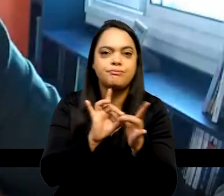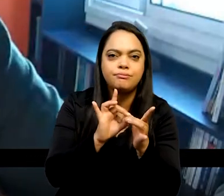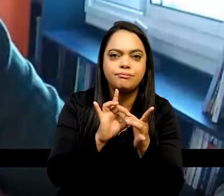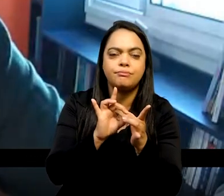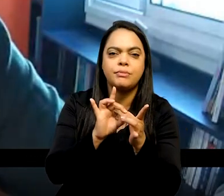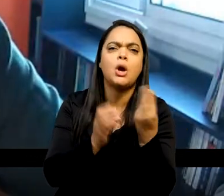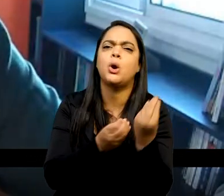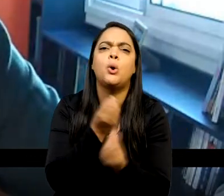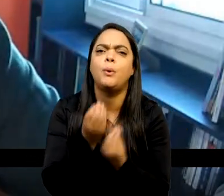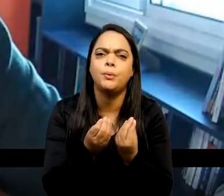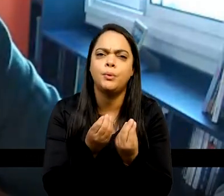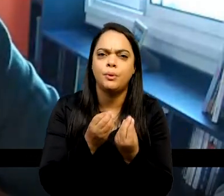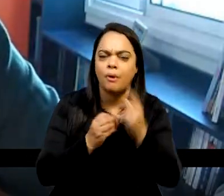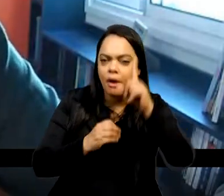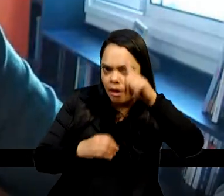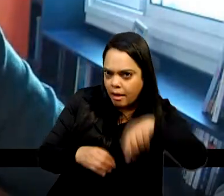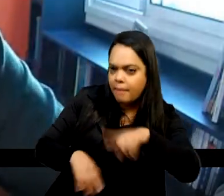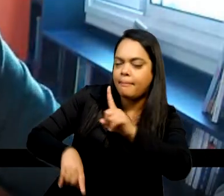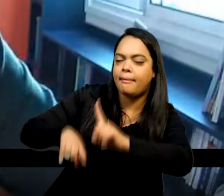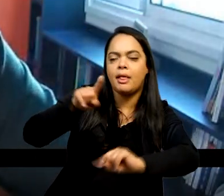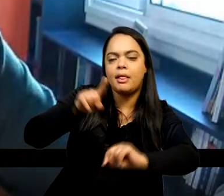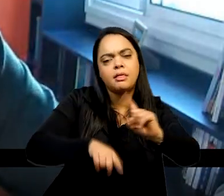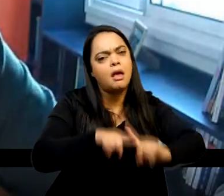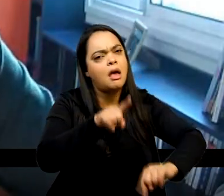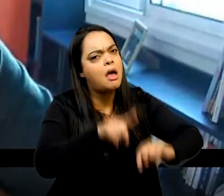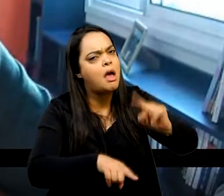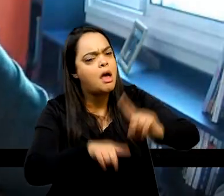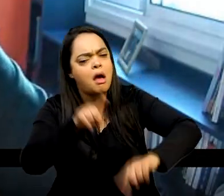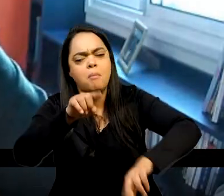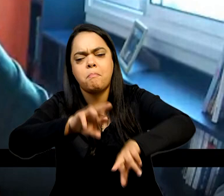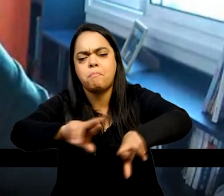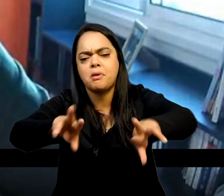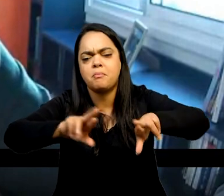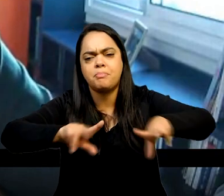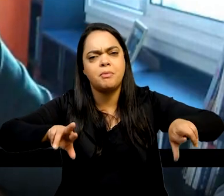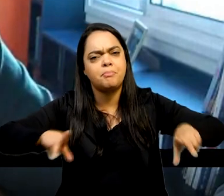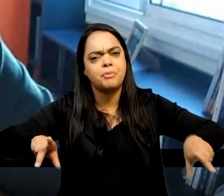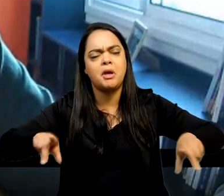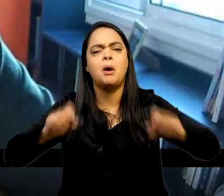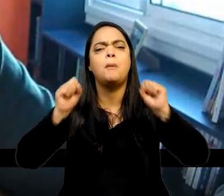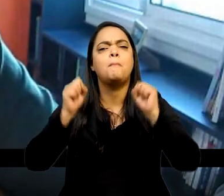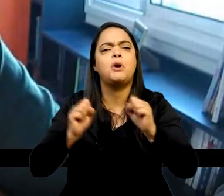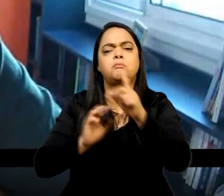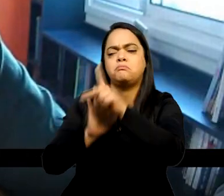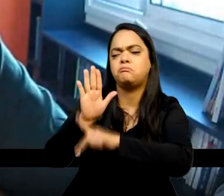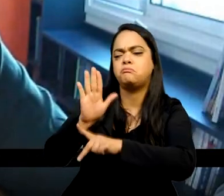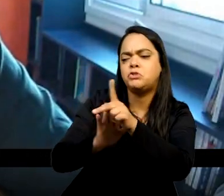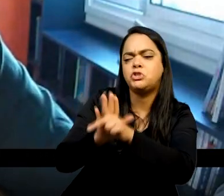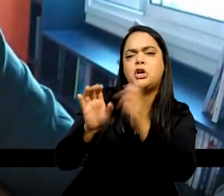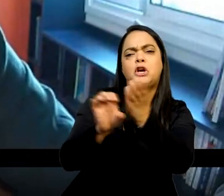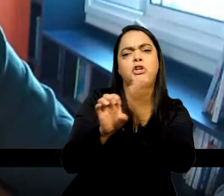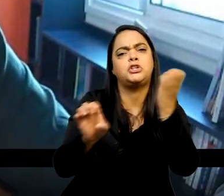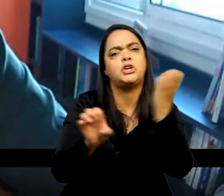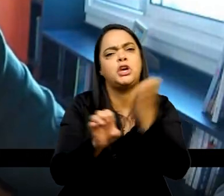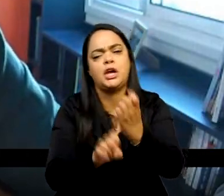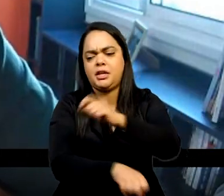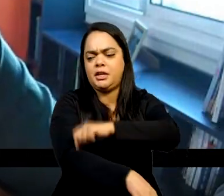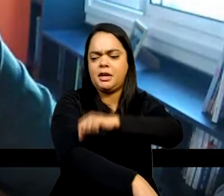com muitos materiais, ela pode ter diversos projetos de engenharia, de arquitetura e pode ser